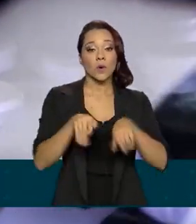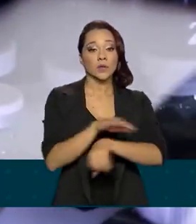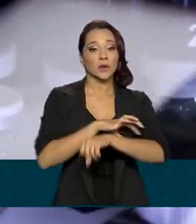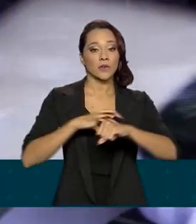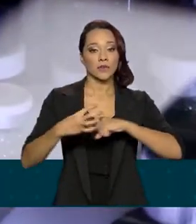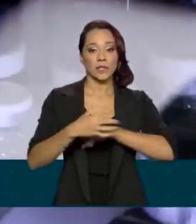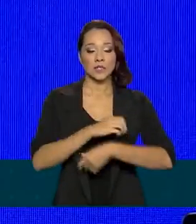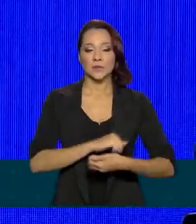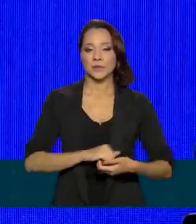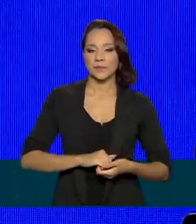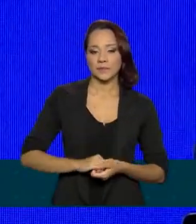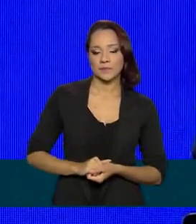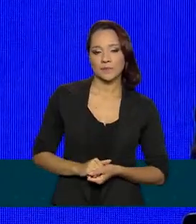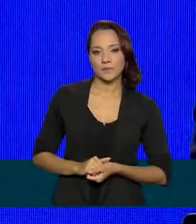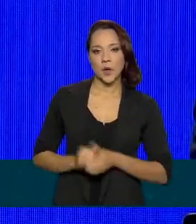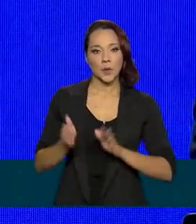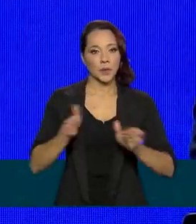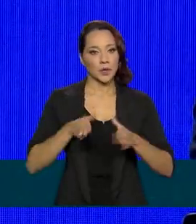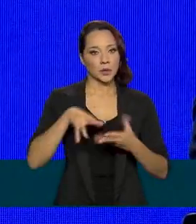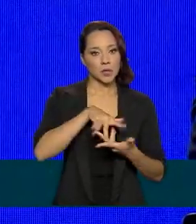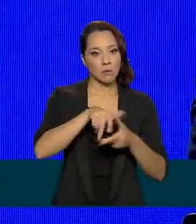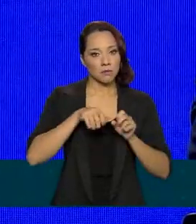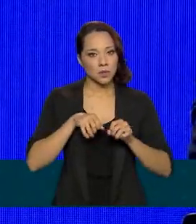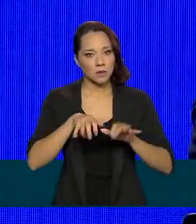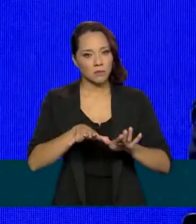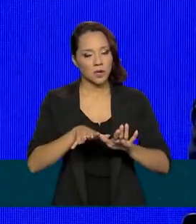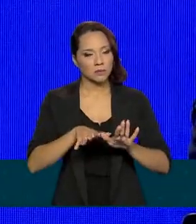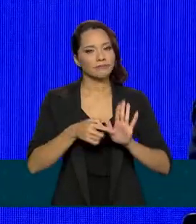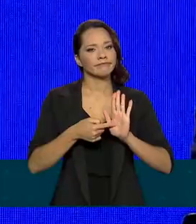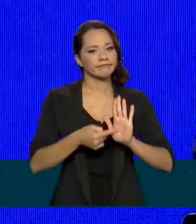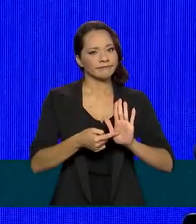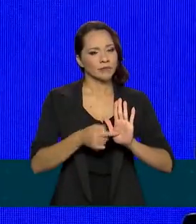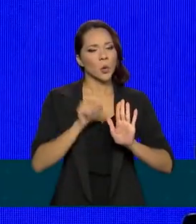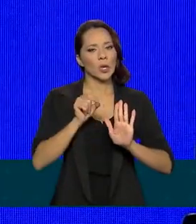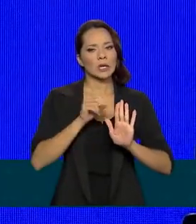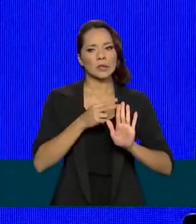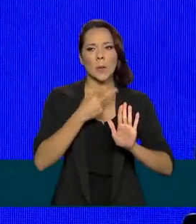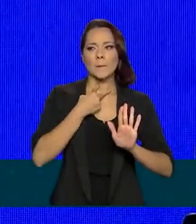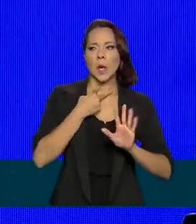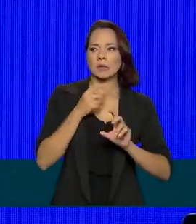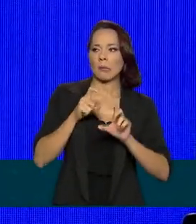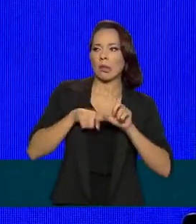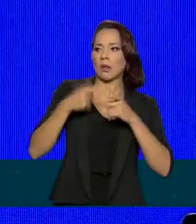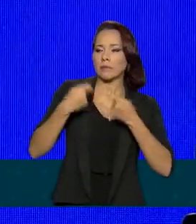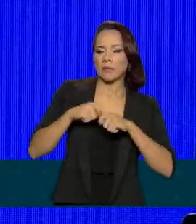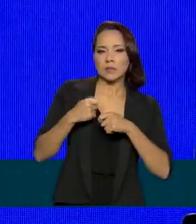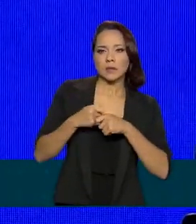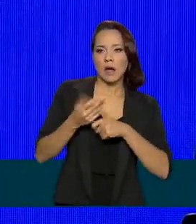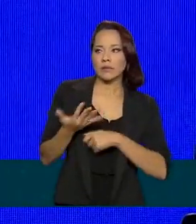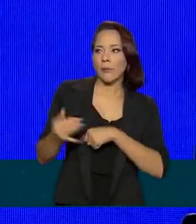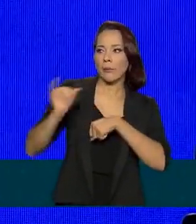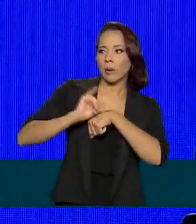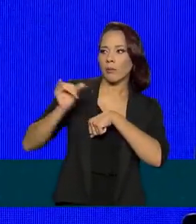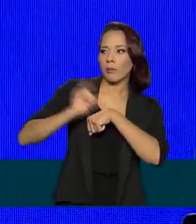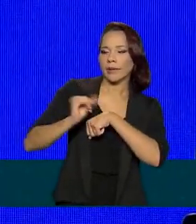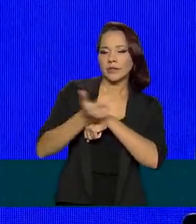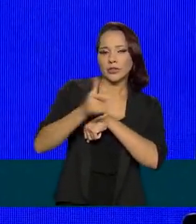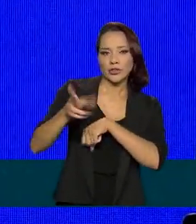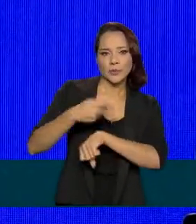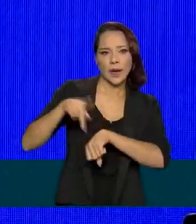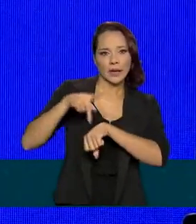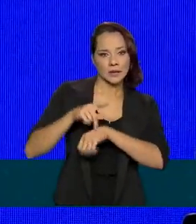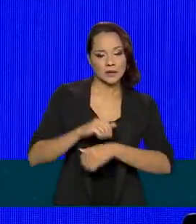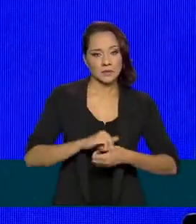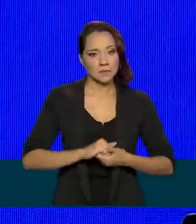a covid-19. A pandemia demonstrou que não podemos ficar dependentes de importações de fora da nossa